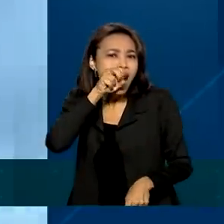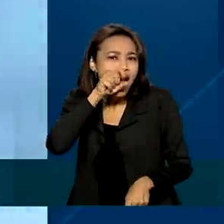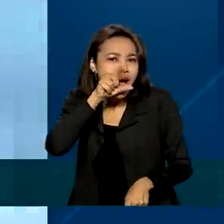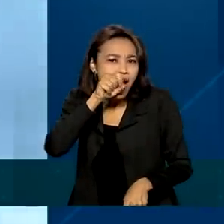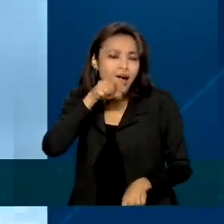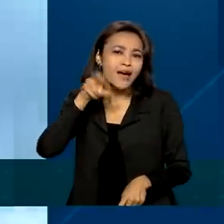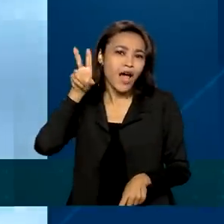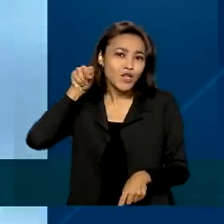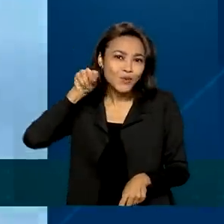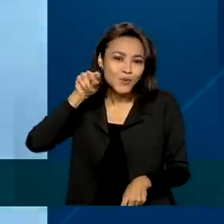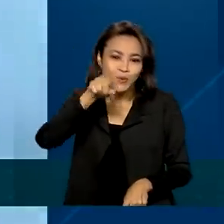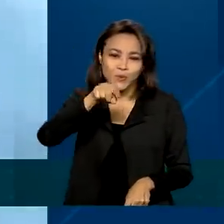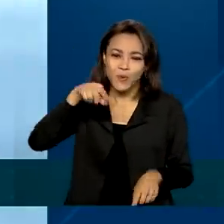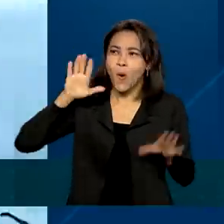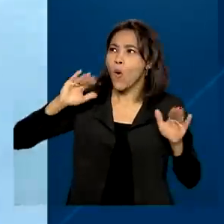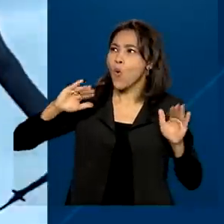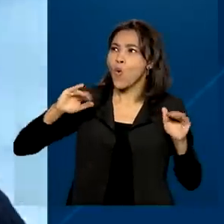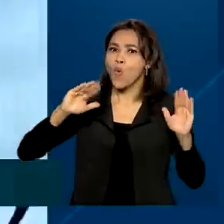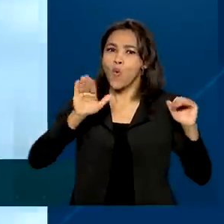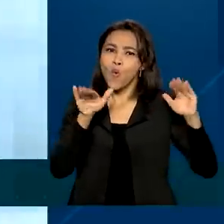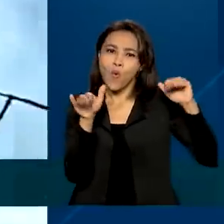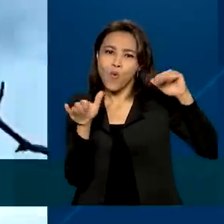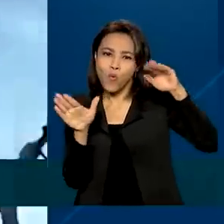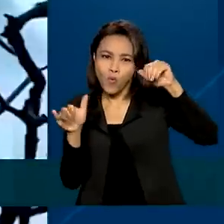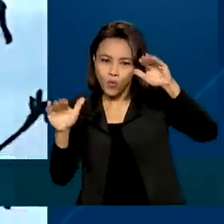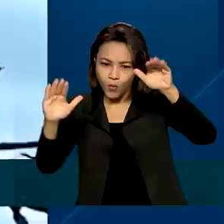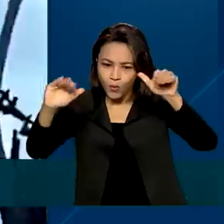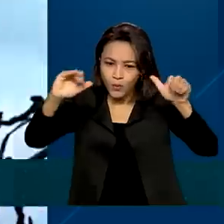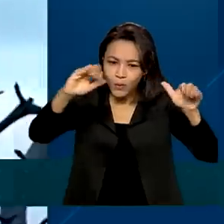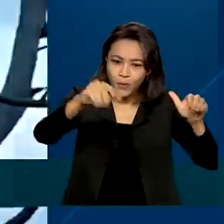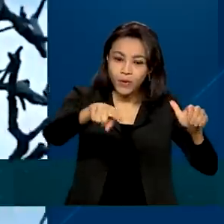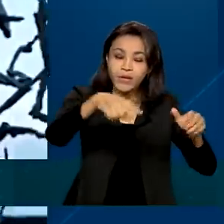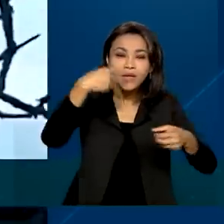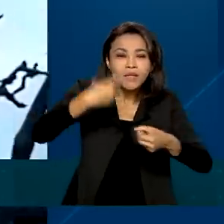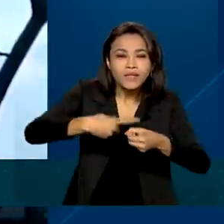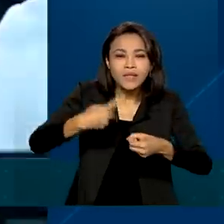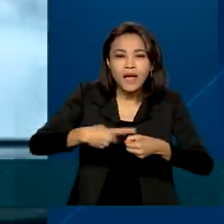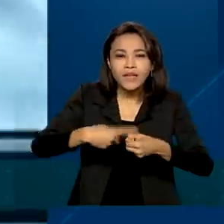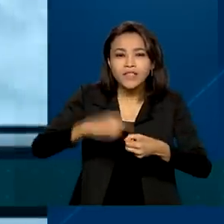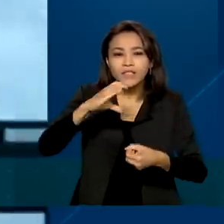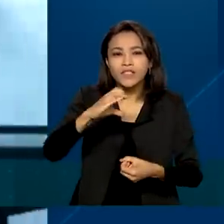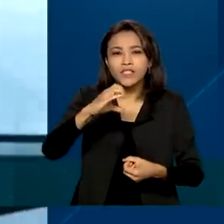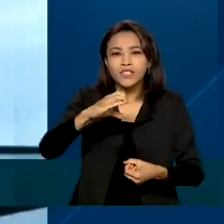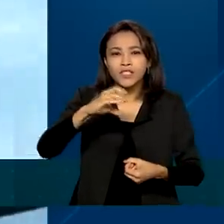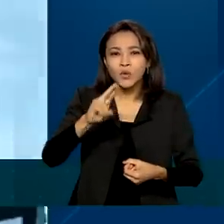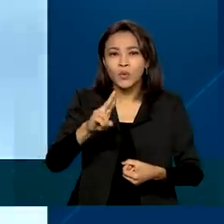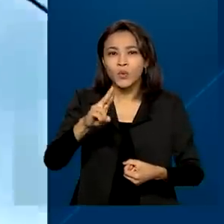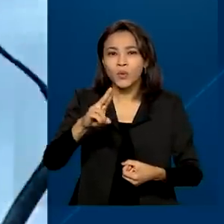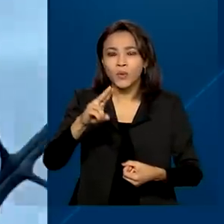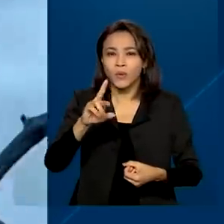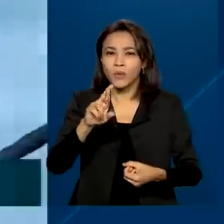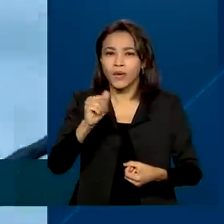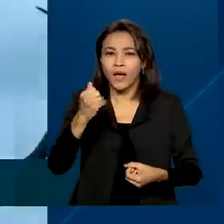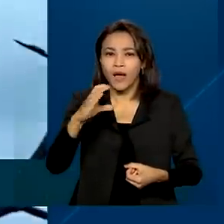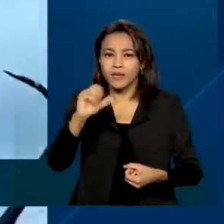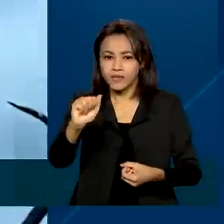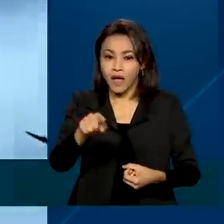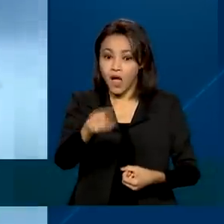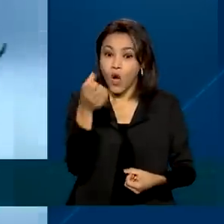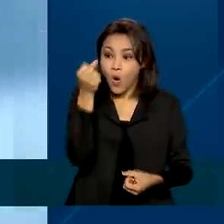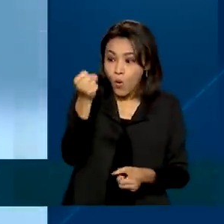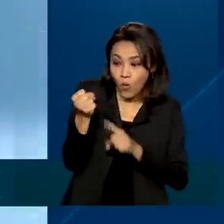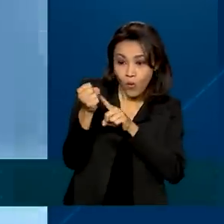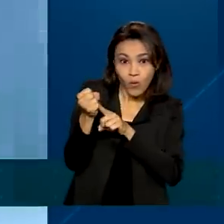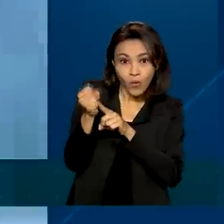confiança em um voo pelos céus da Caatinga. Em Curaçá, na Bahia, foram soltas do cativeiro oito das aves